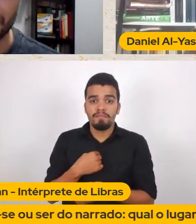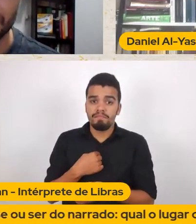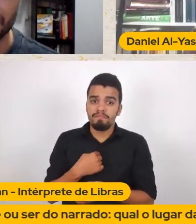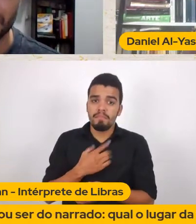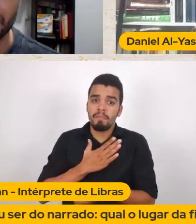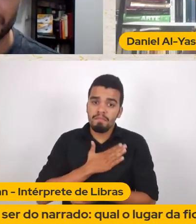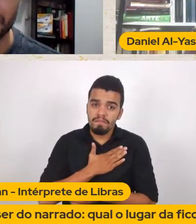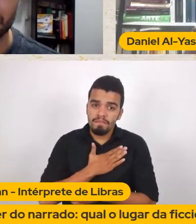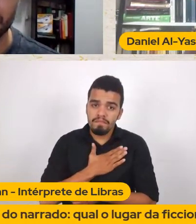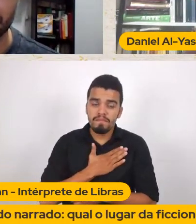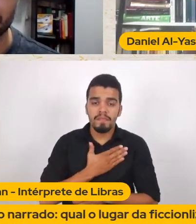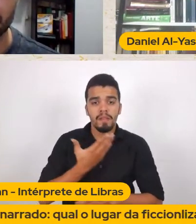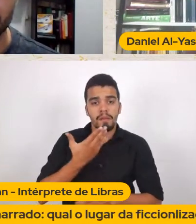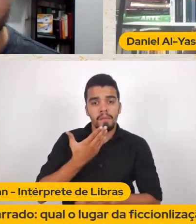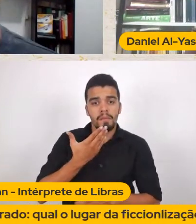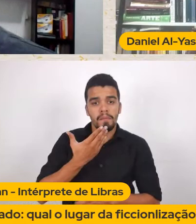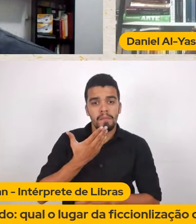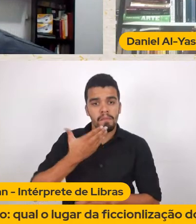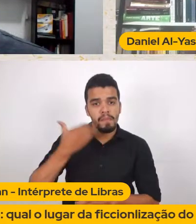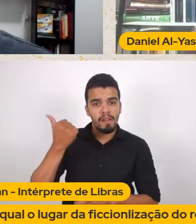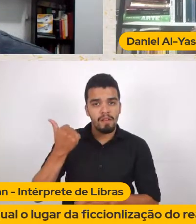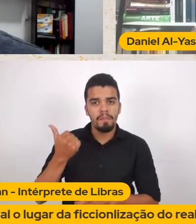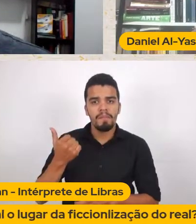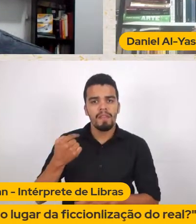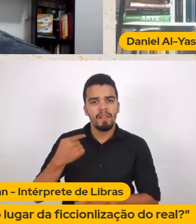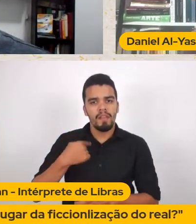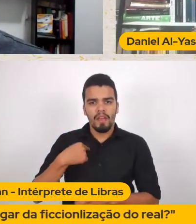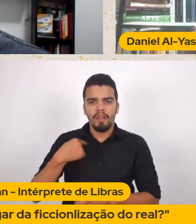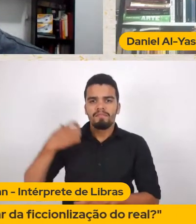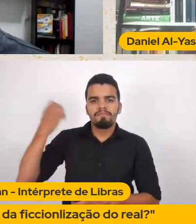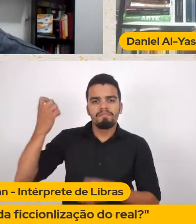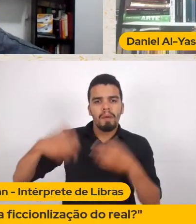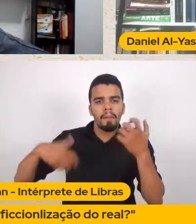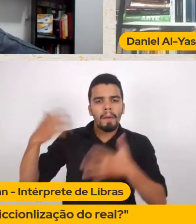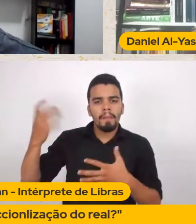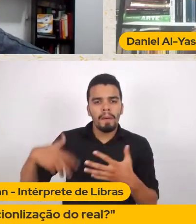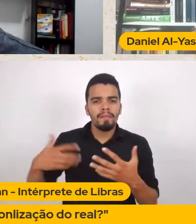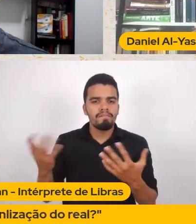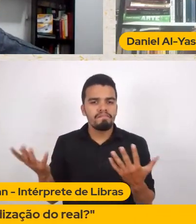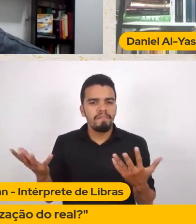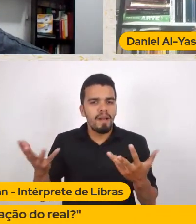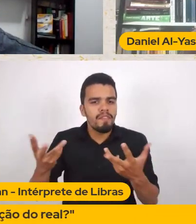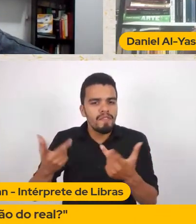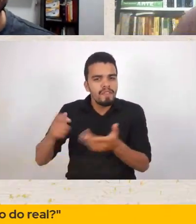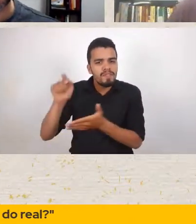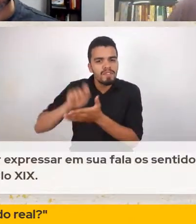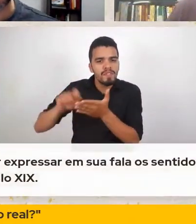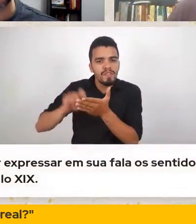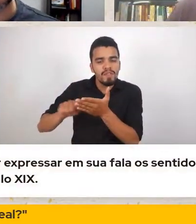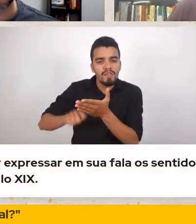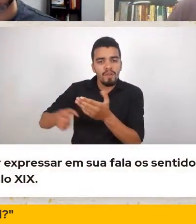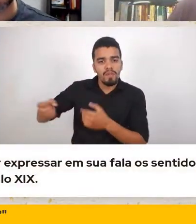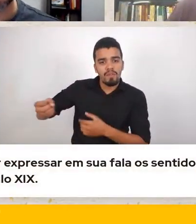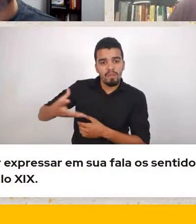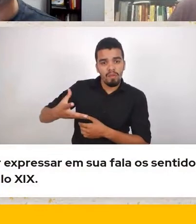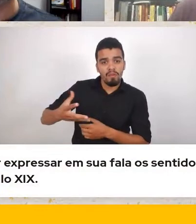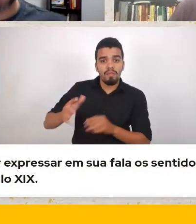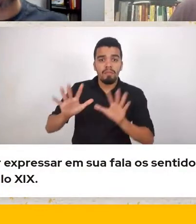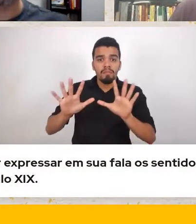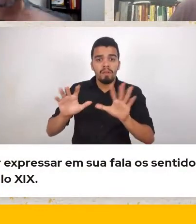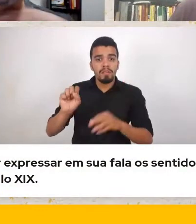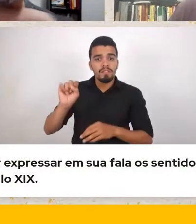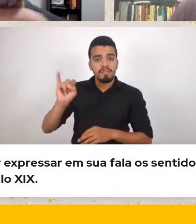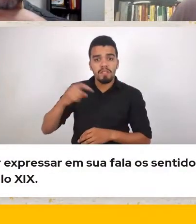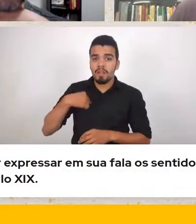Em ficar Falando maravilhas De um escritor novo Se eu não tenho condições De analisá-lo